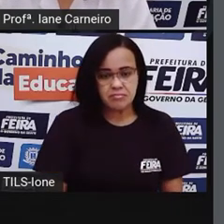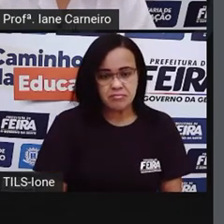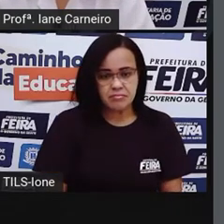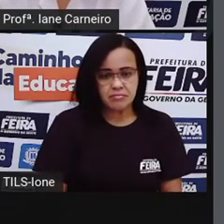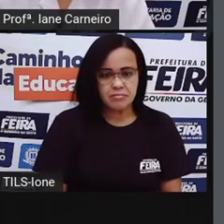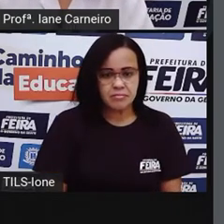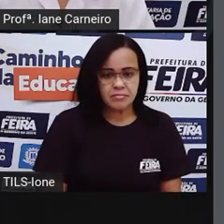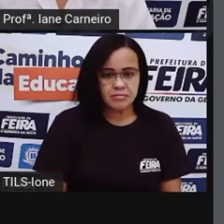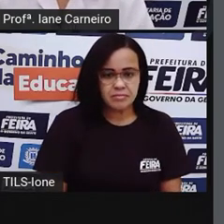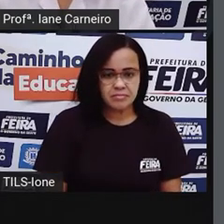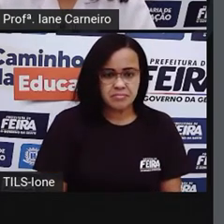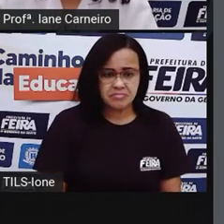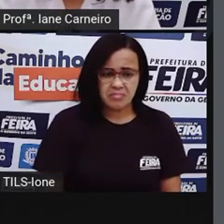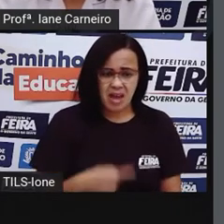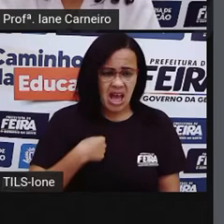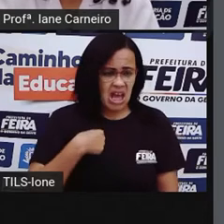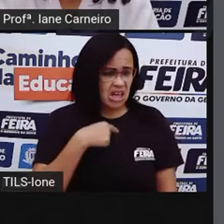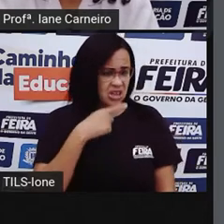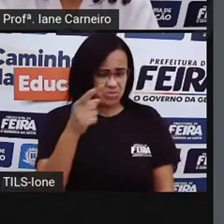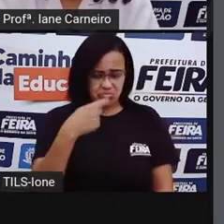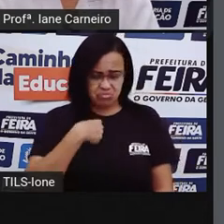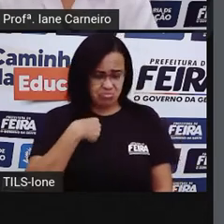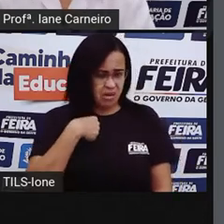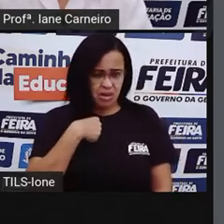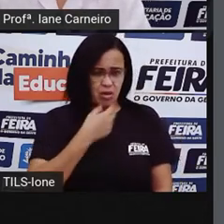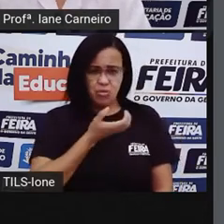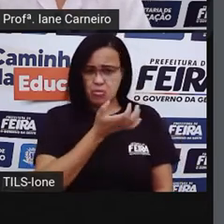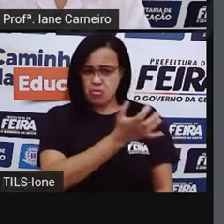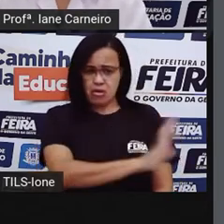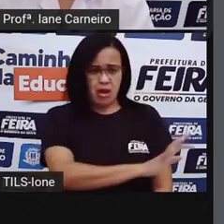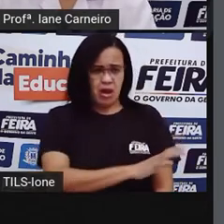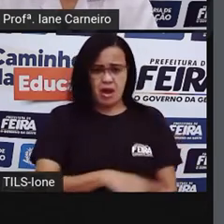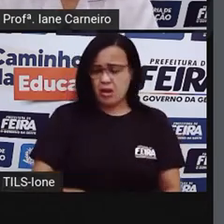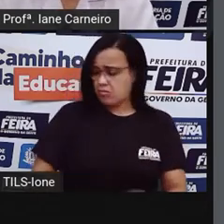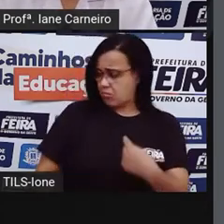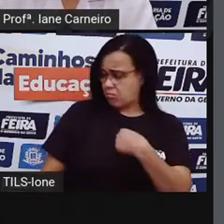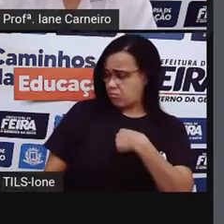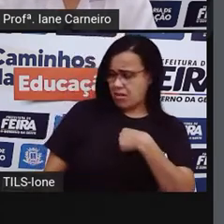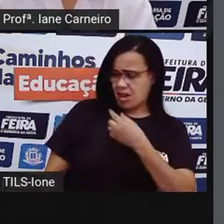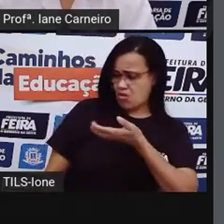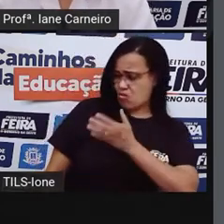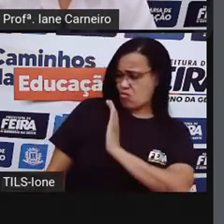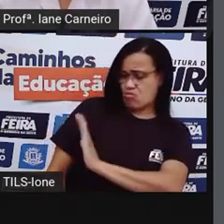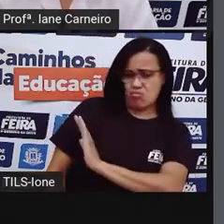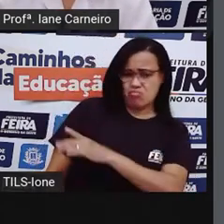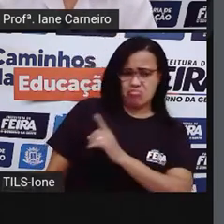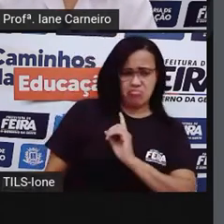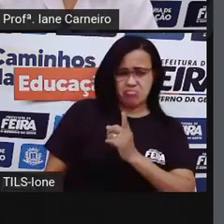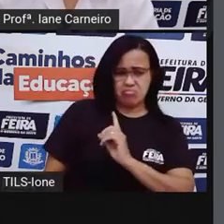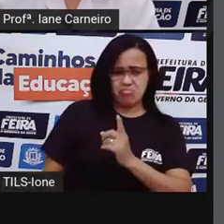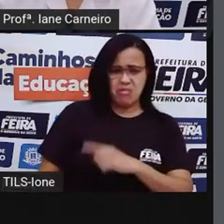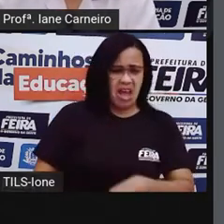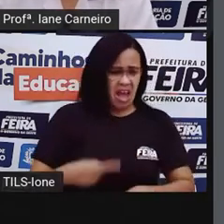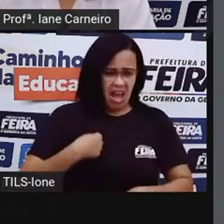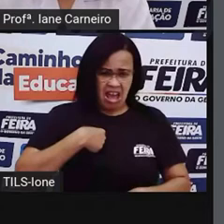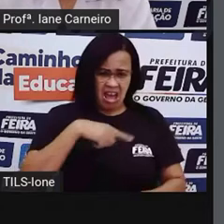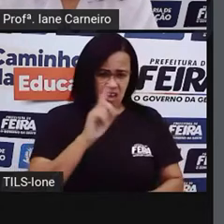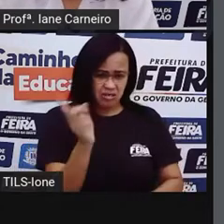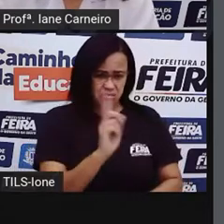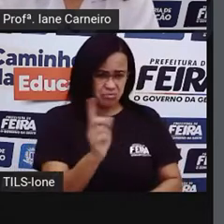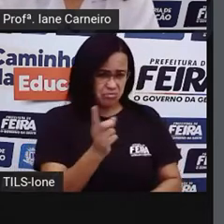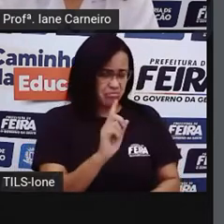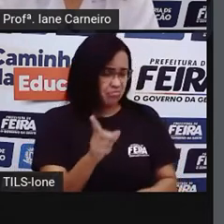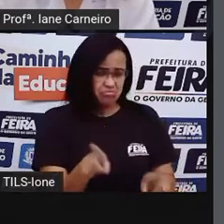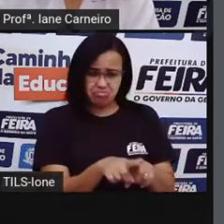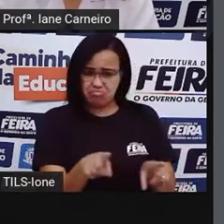Eu não quero, respondeu o papo. Nem eu, disse o galo. Muito menos eu, concluiu